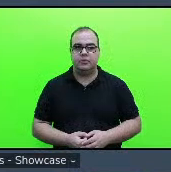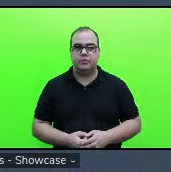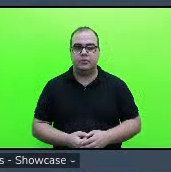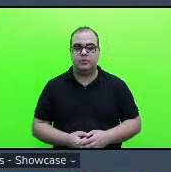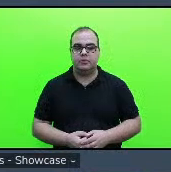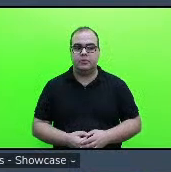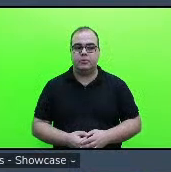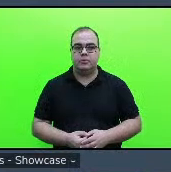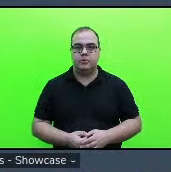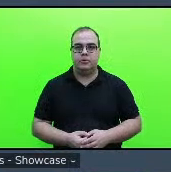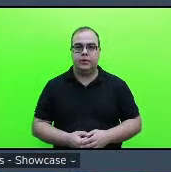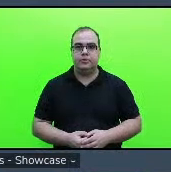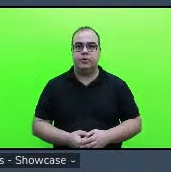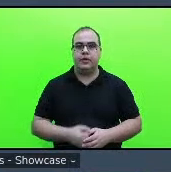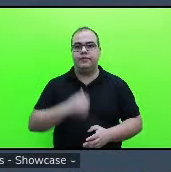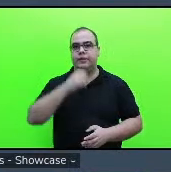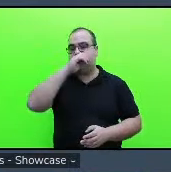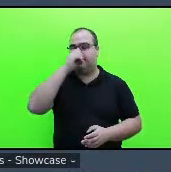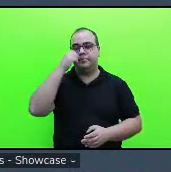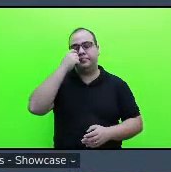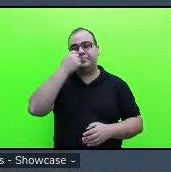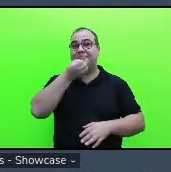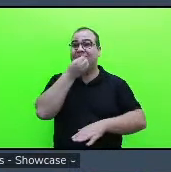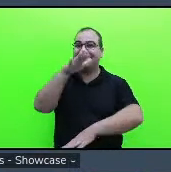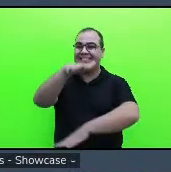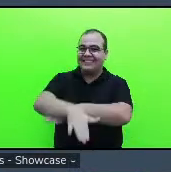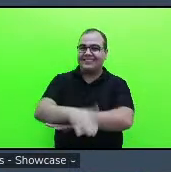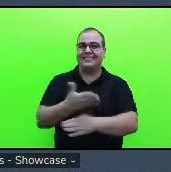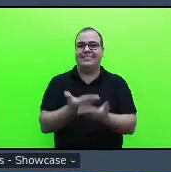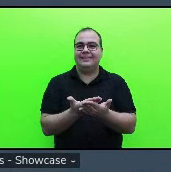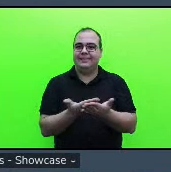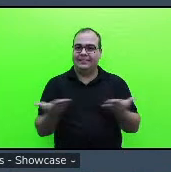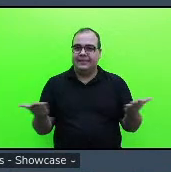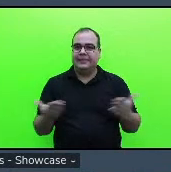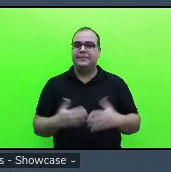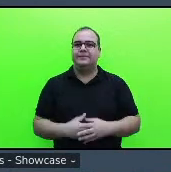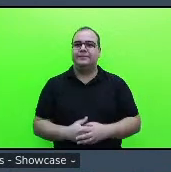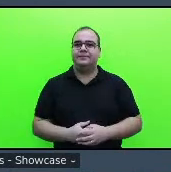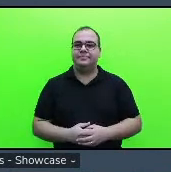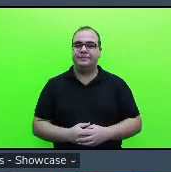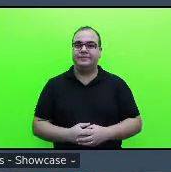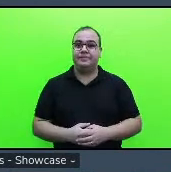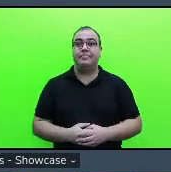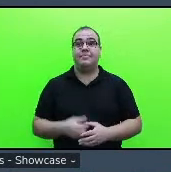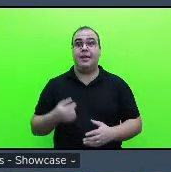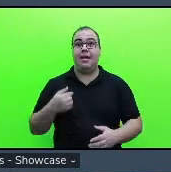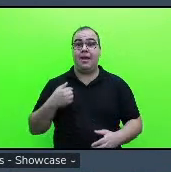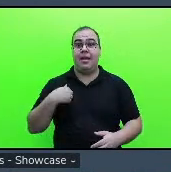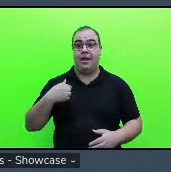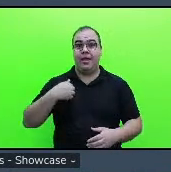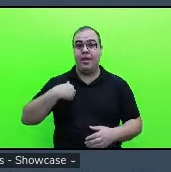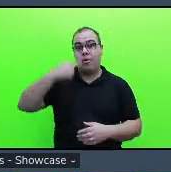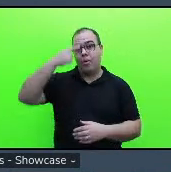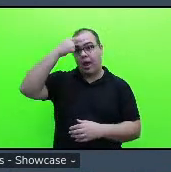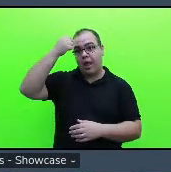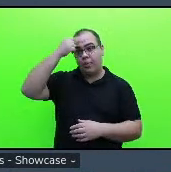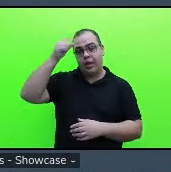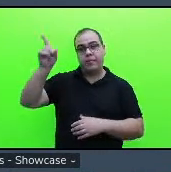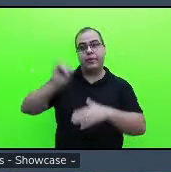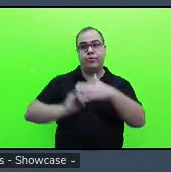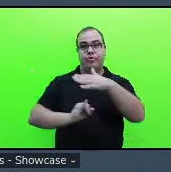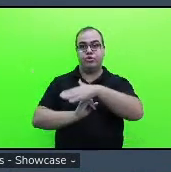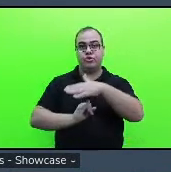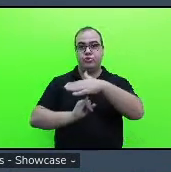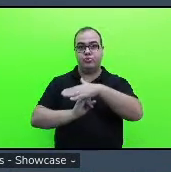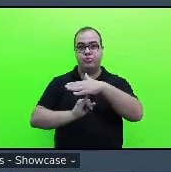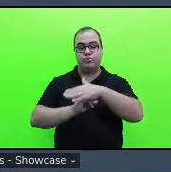Boa tarde meu nome é Mariana Camila sou graduada em letras pelo Instituto Federal Campos São João Deu